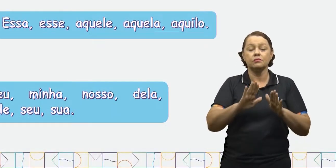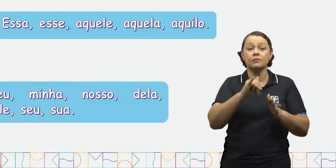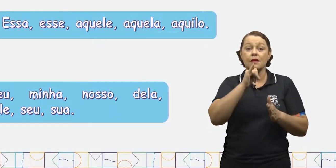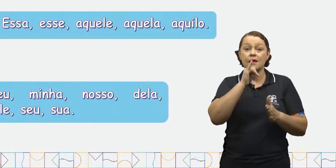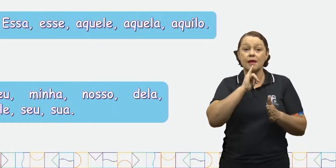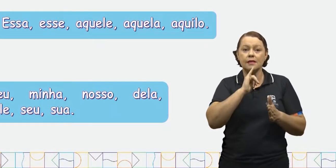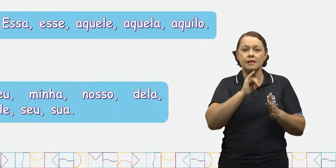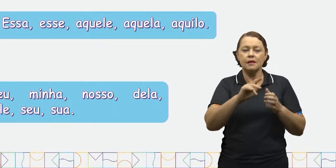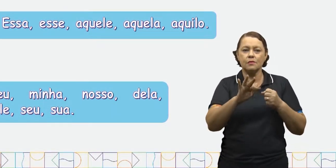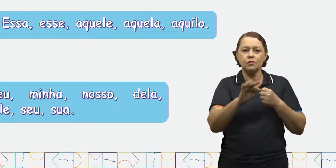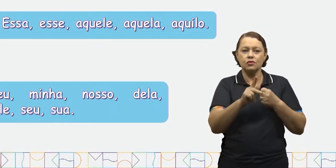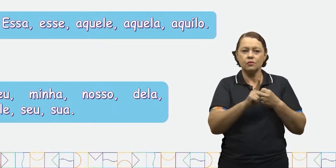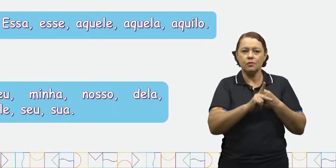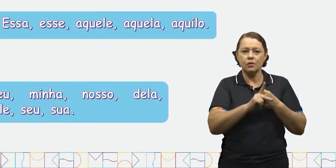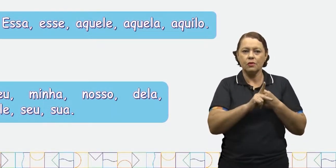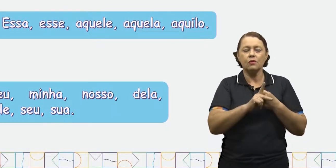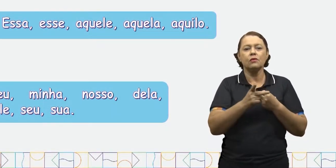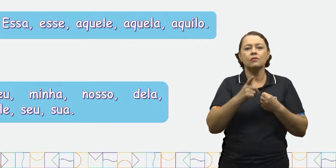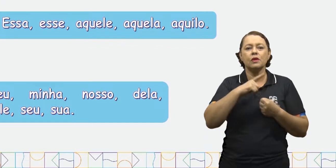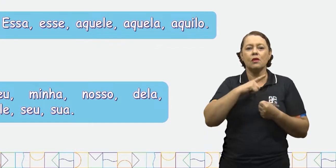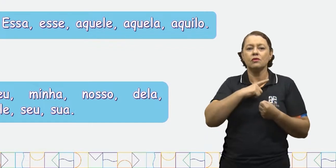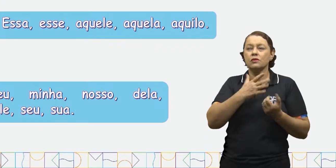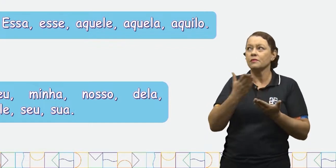pessoais, temos Como